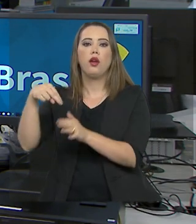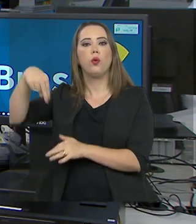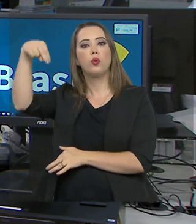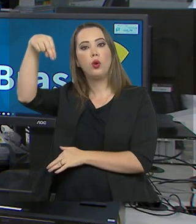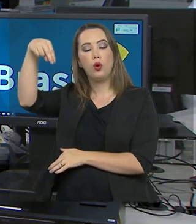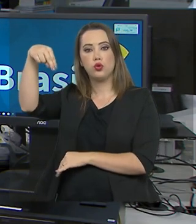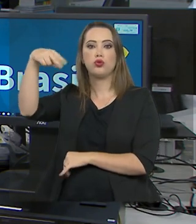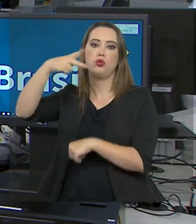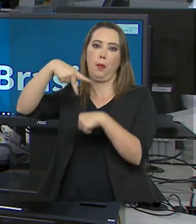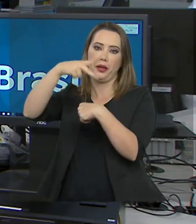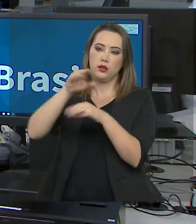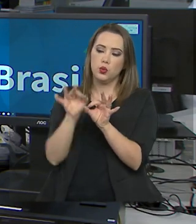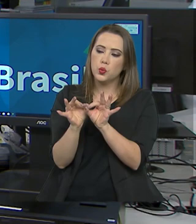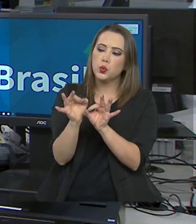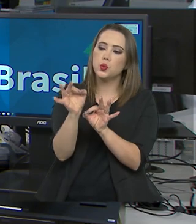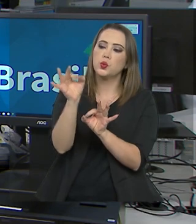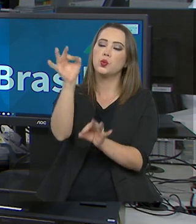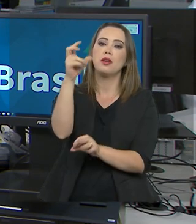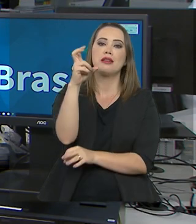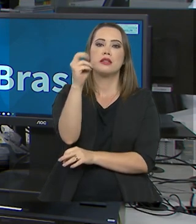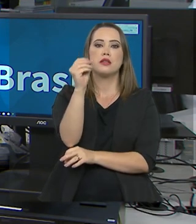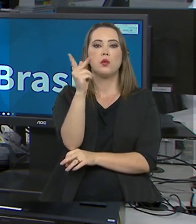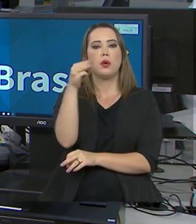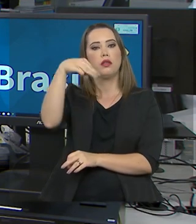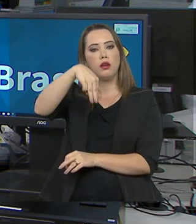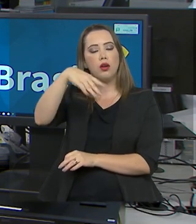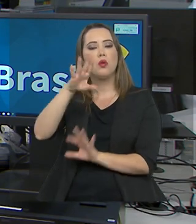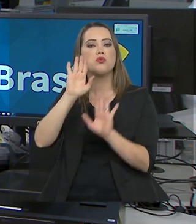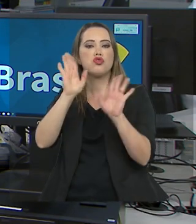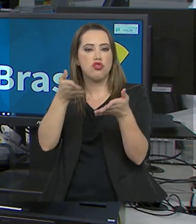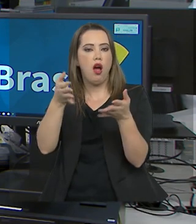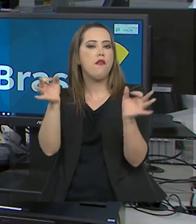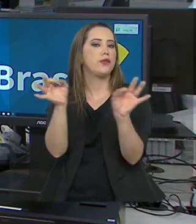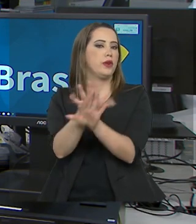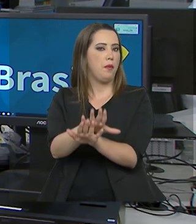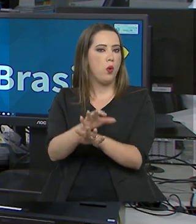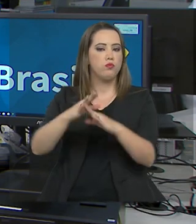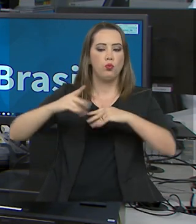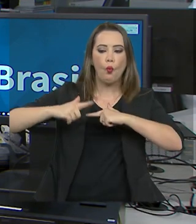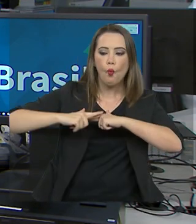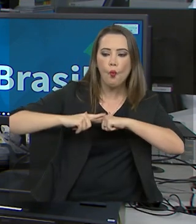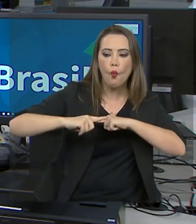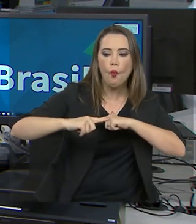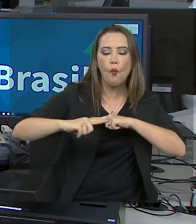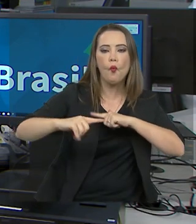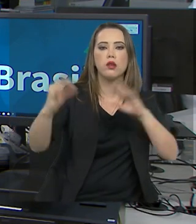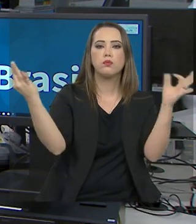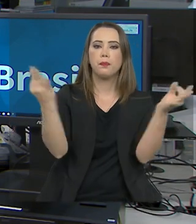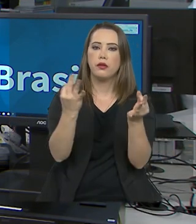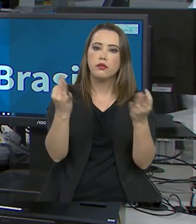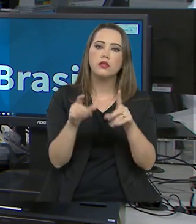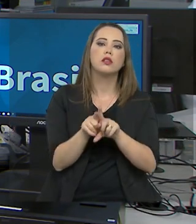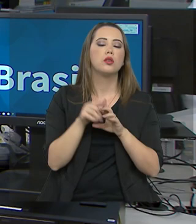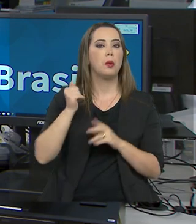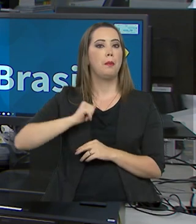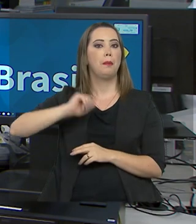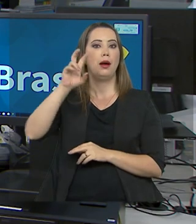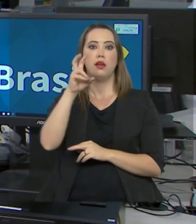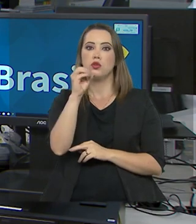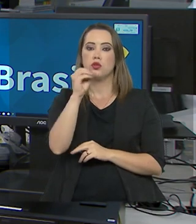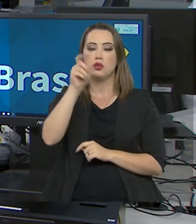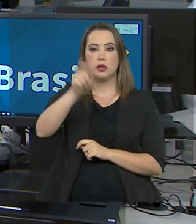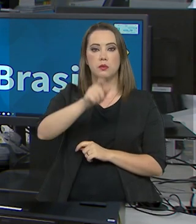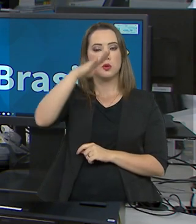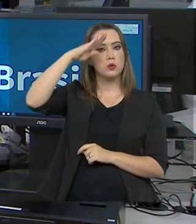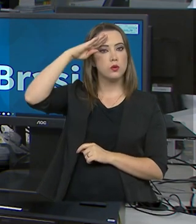país. Os 50 quilômetros que faltavam já estão asfaltados. Mais de 500 militares trabalharam na obra. A rodovia é